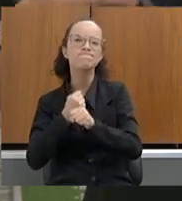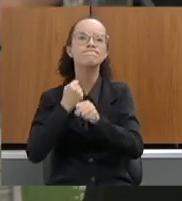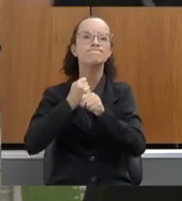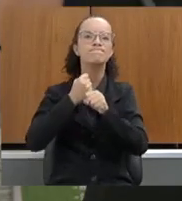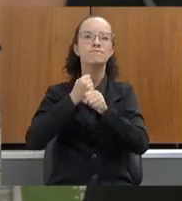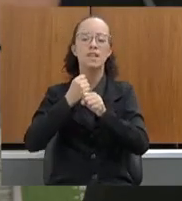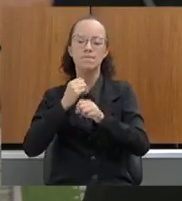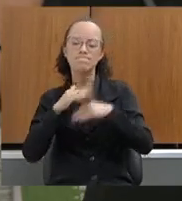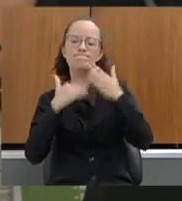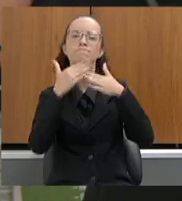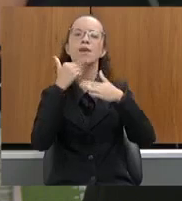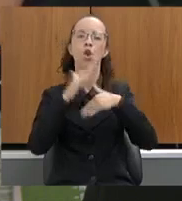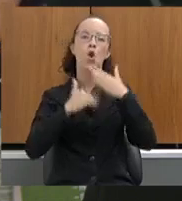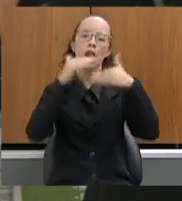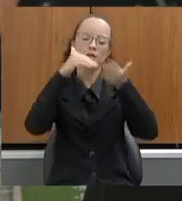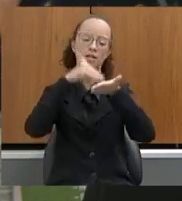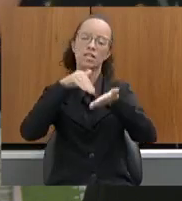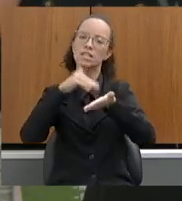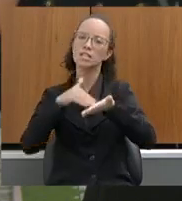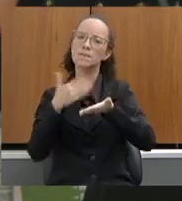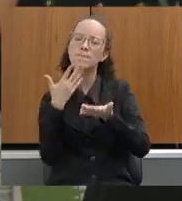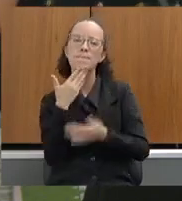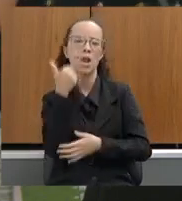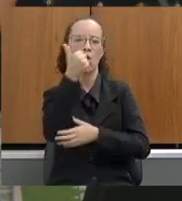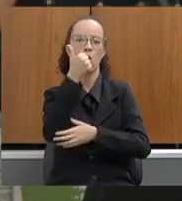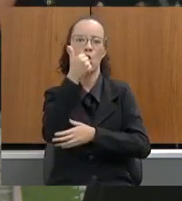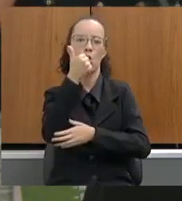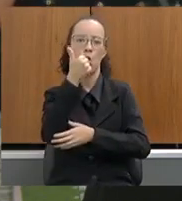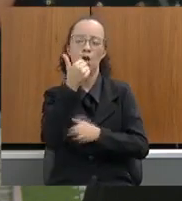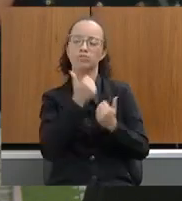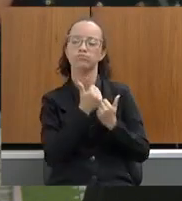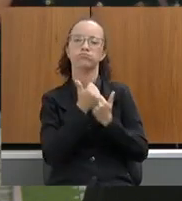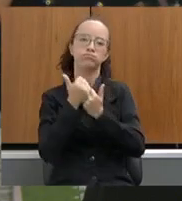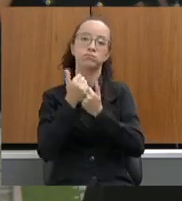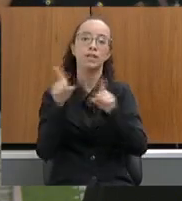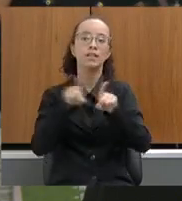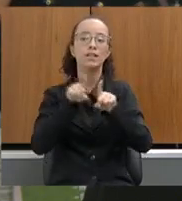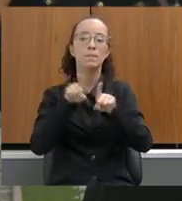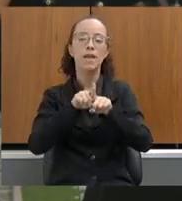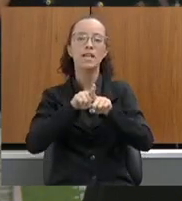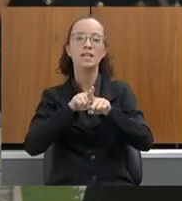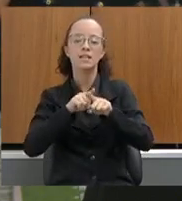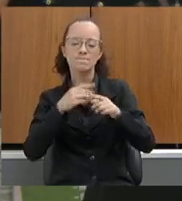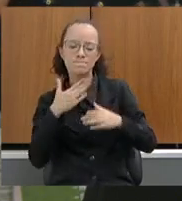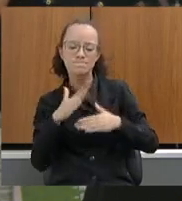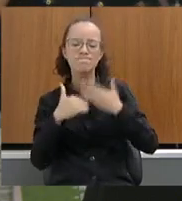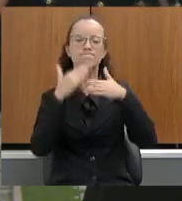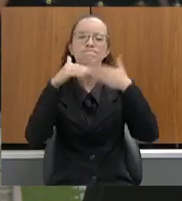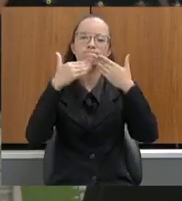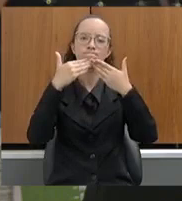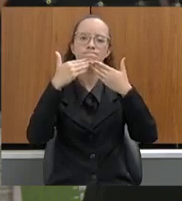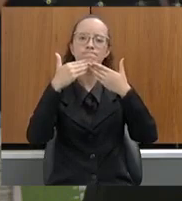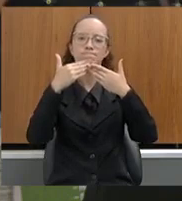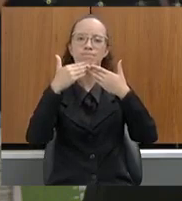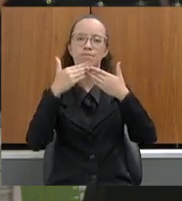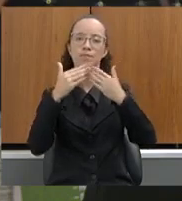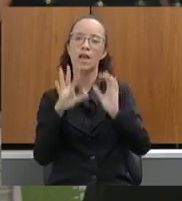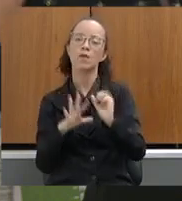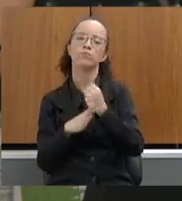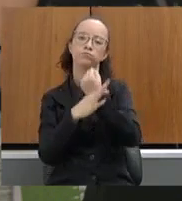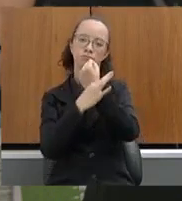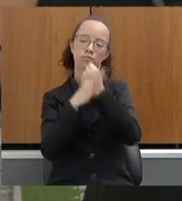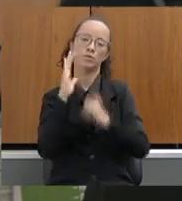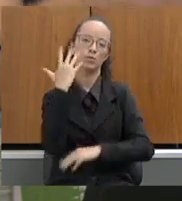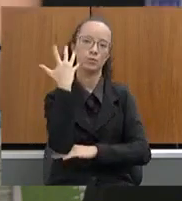uma secretaria mais eficiente e que possa aprimorar com a sua, com esse avanço à proteção ao meio